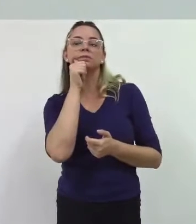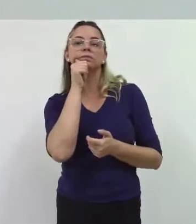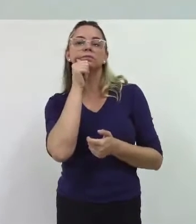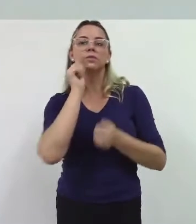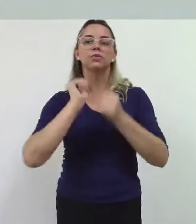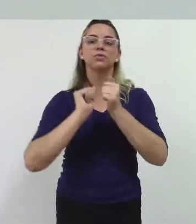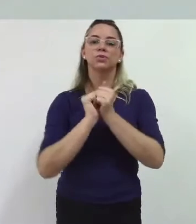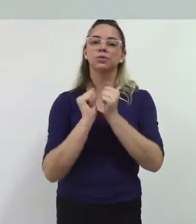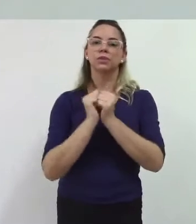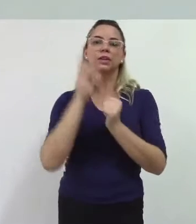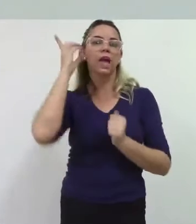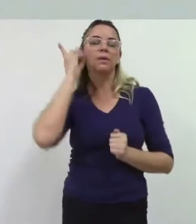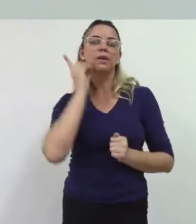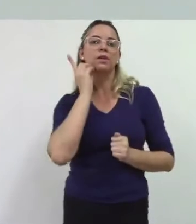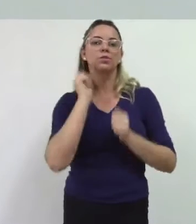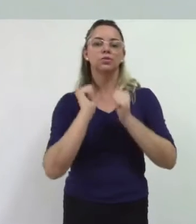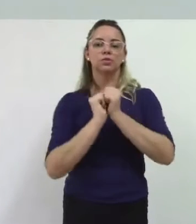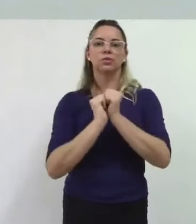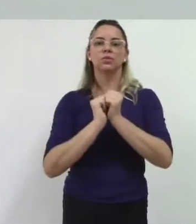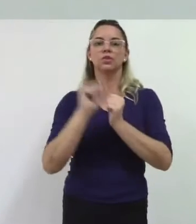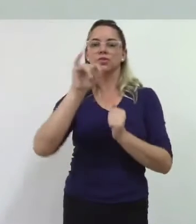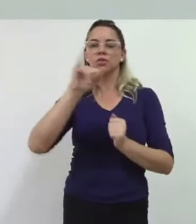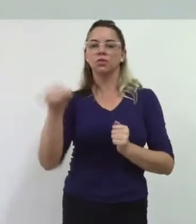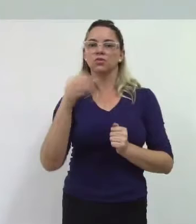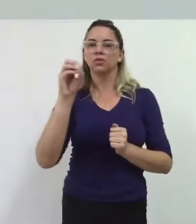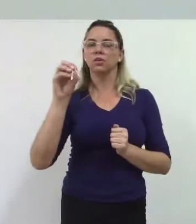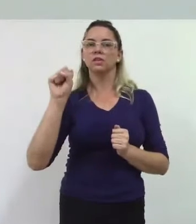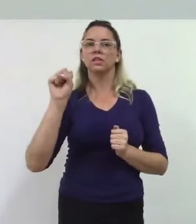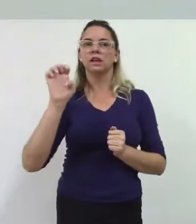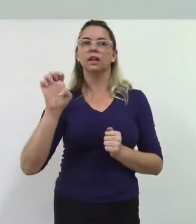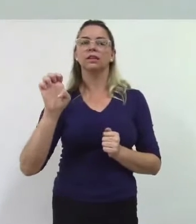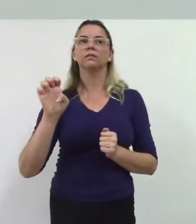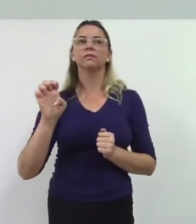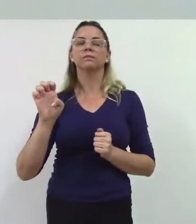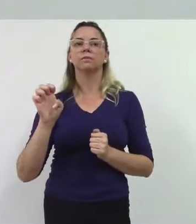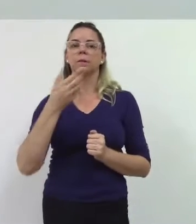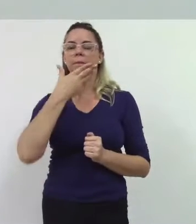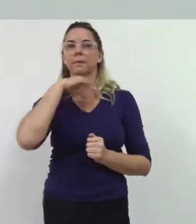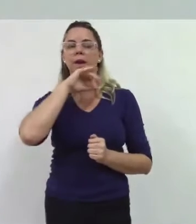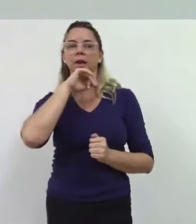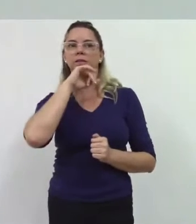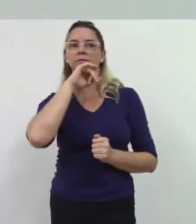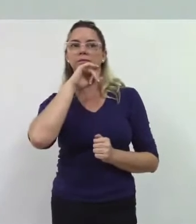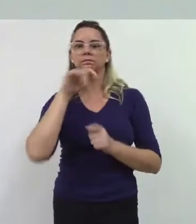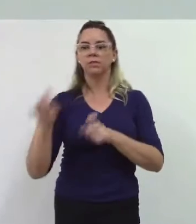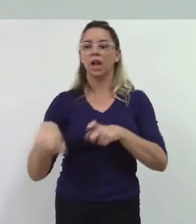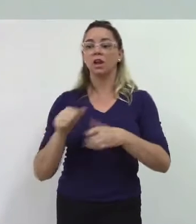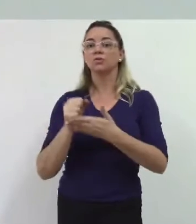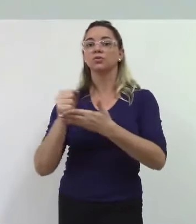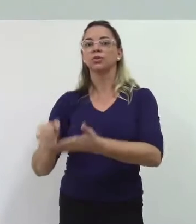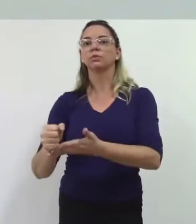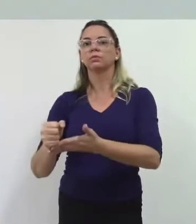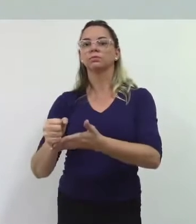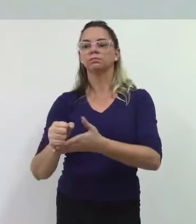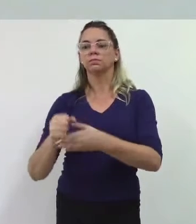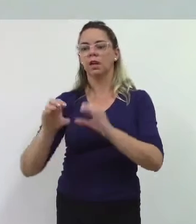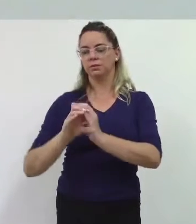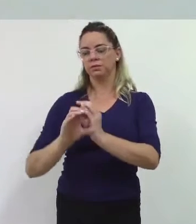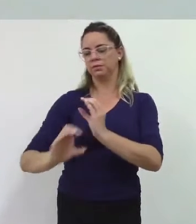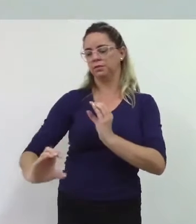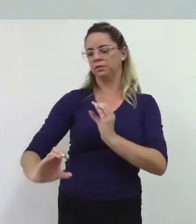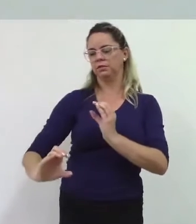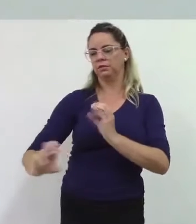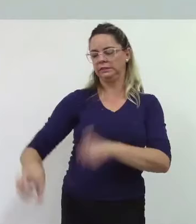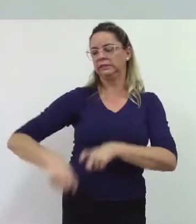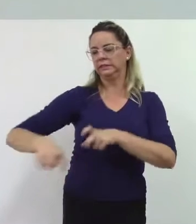como sempre com seu pai escavou colocou uma parte dos canos e que nessa